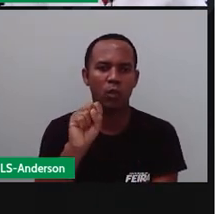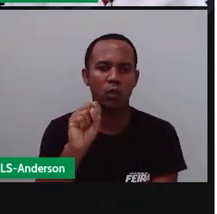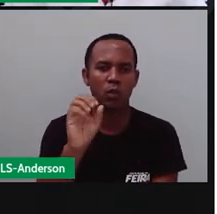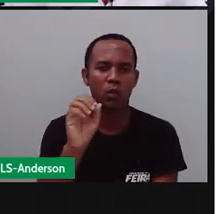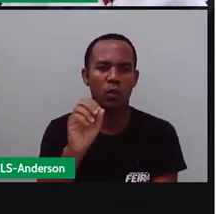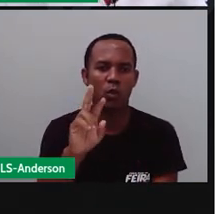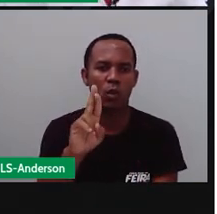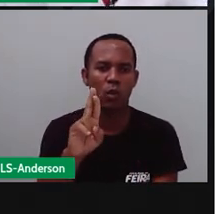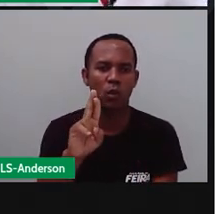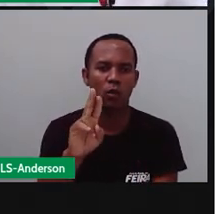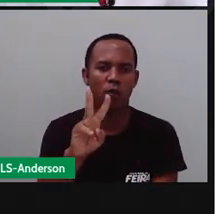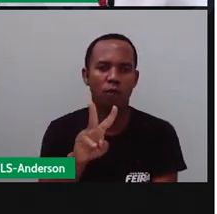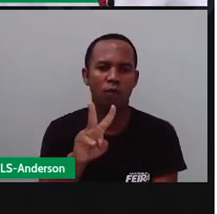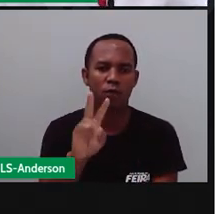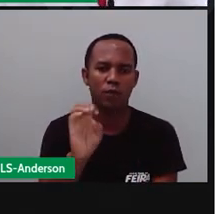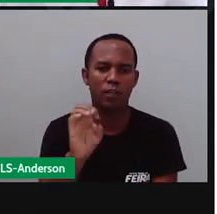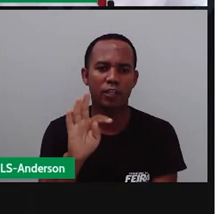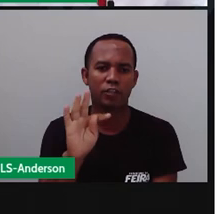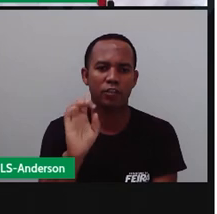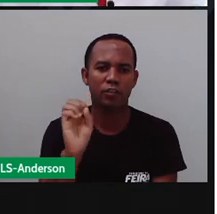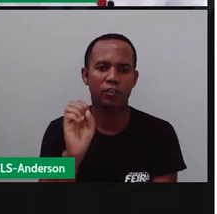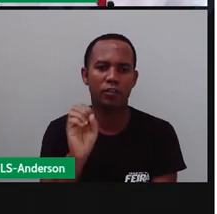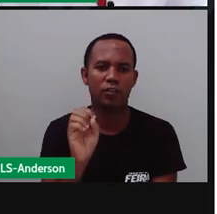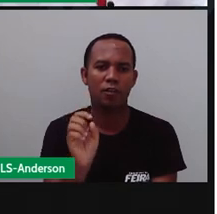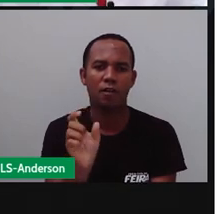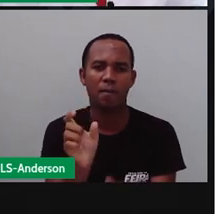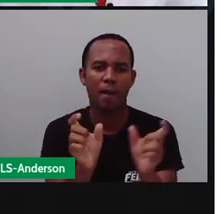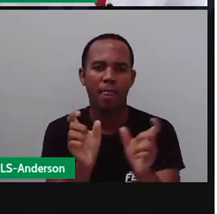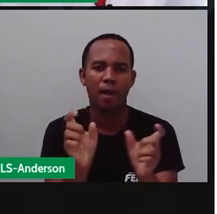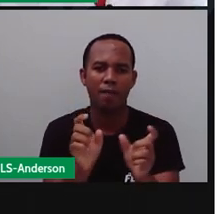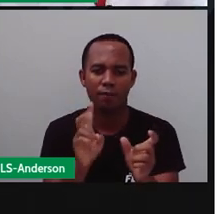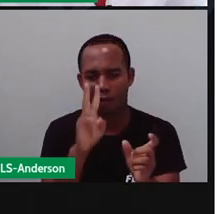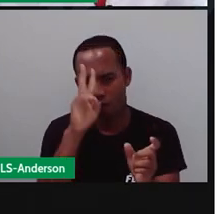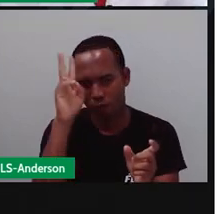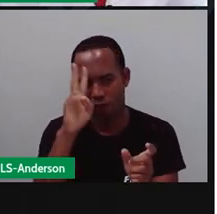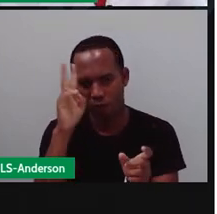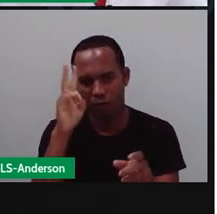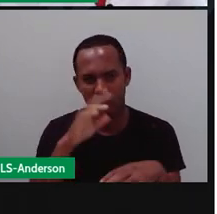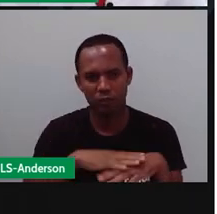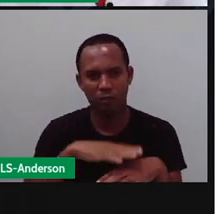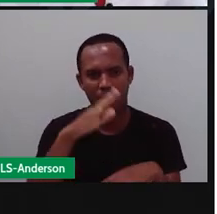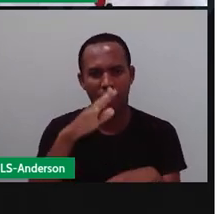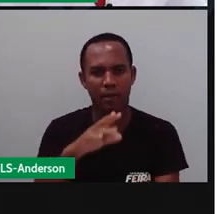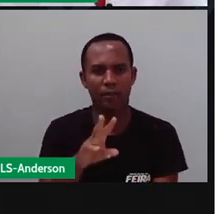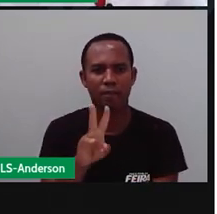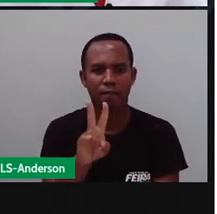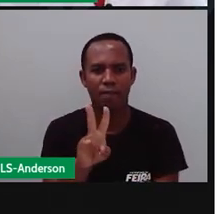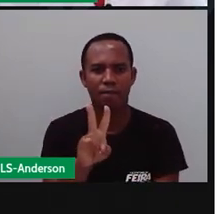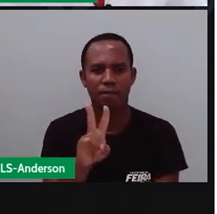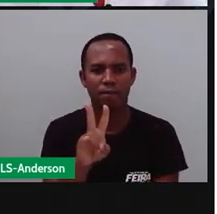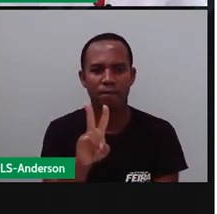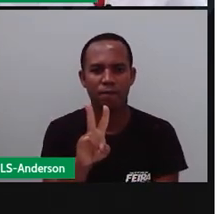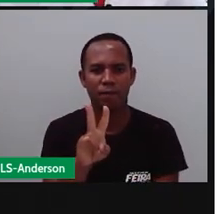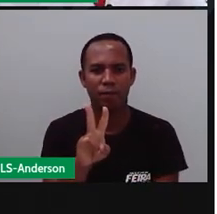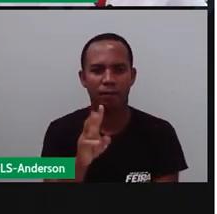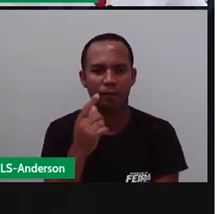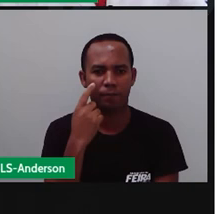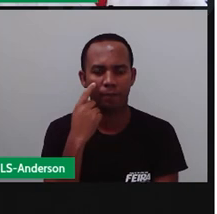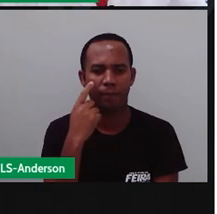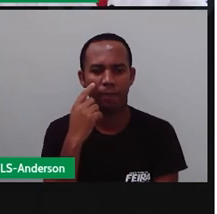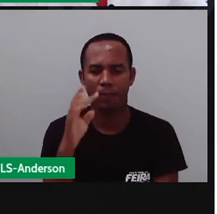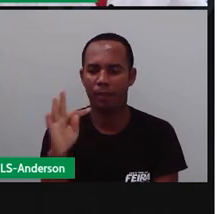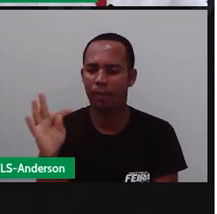Sorvete. A sílaba mais forte é quem aqui? O V. O T aqui é uma